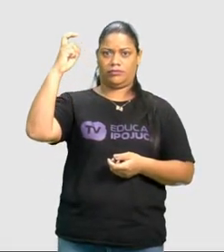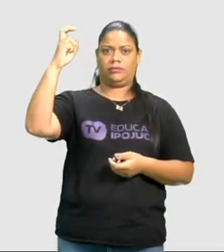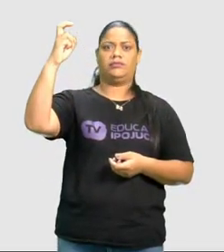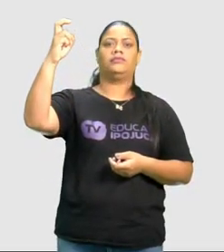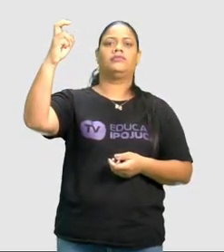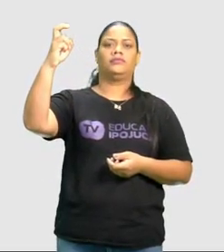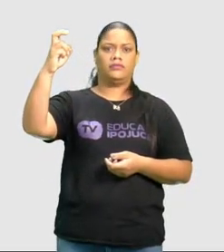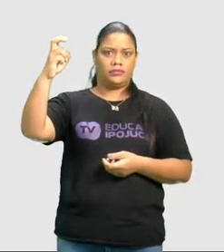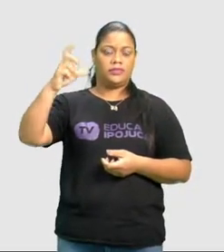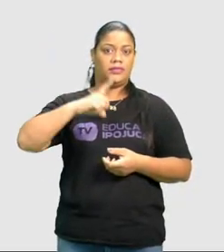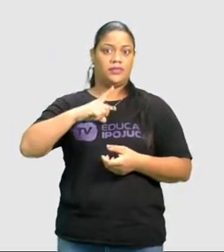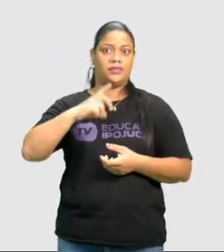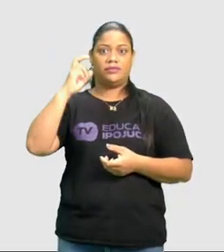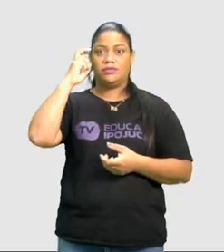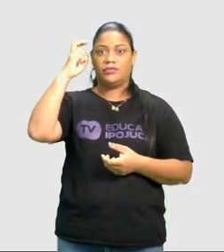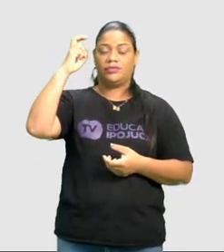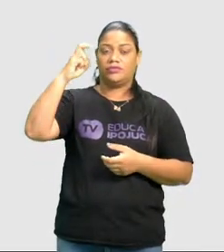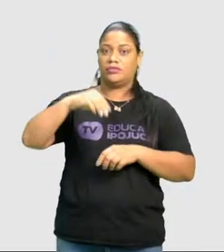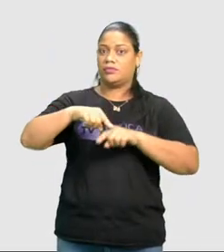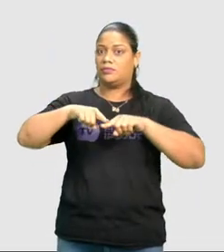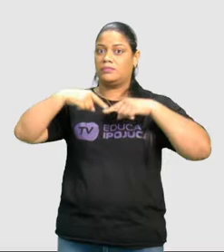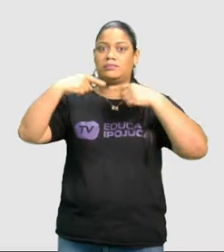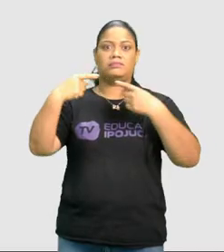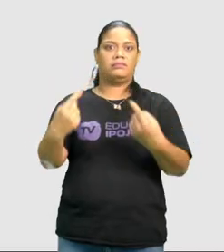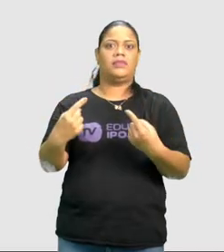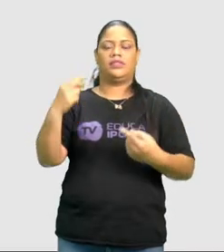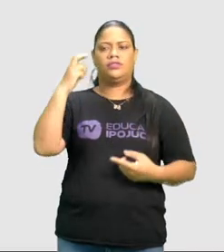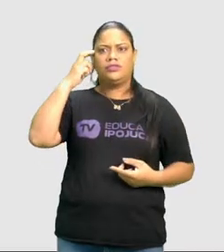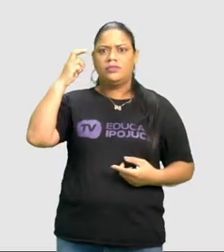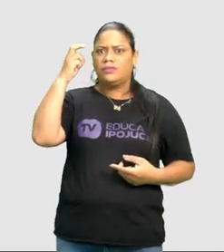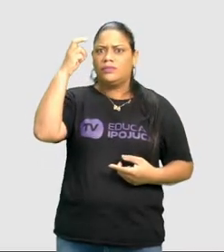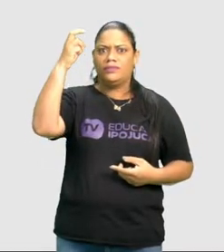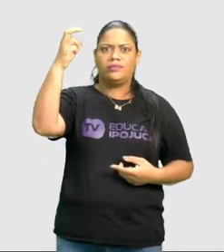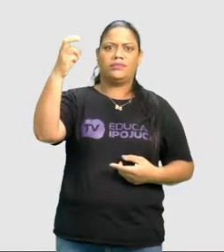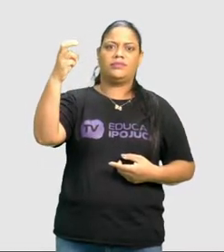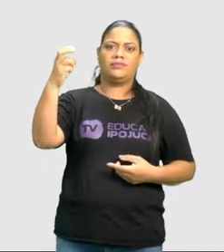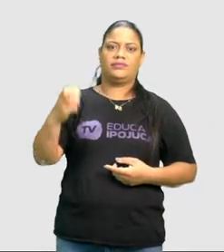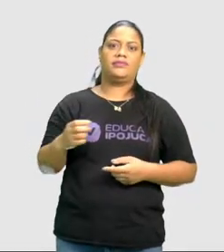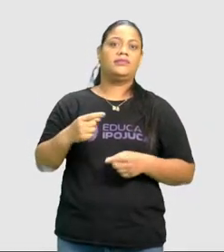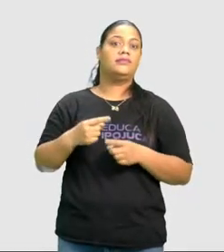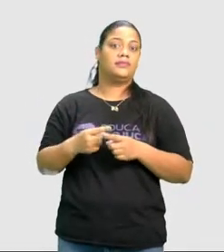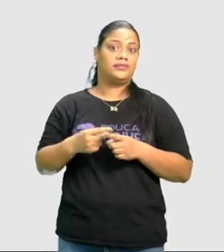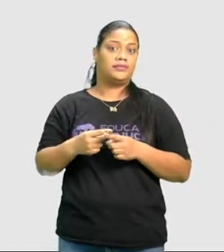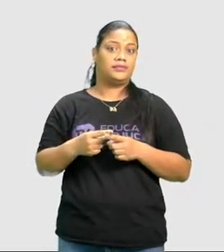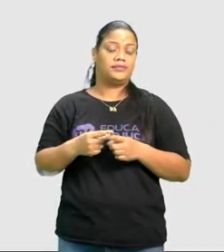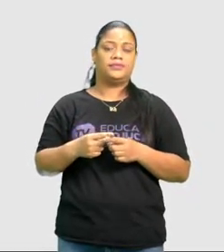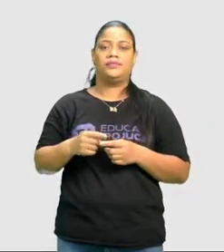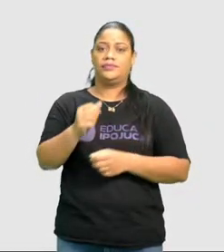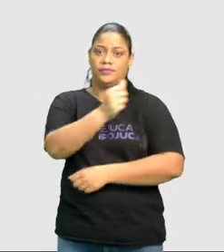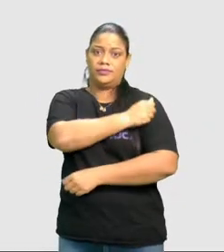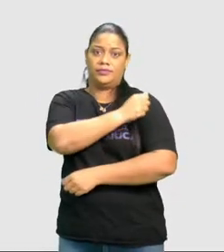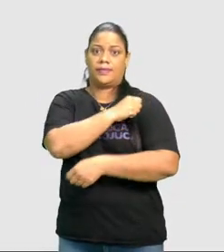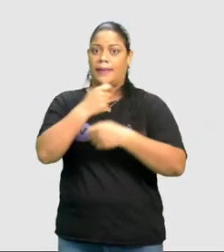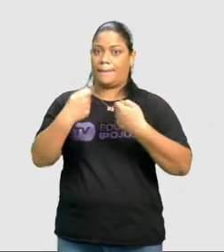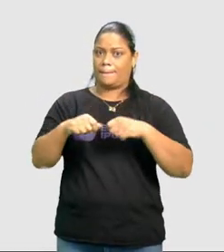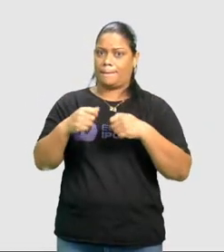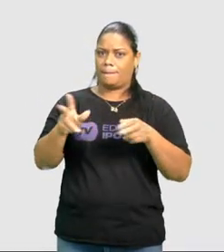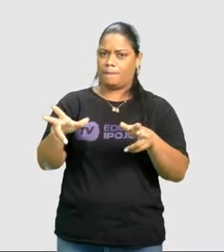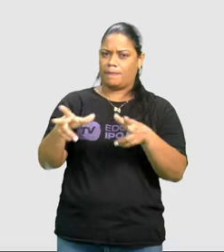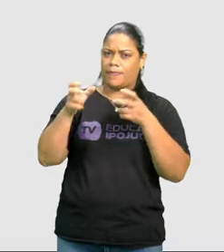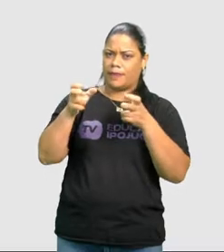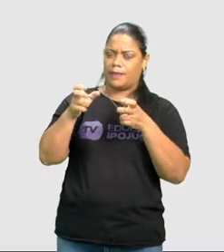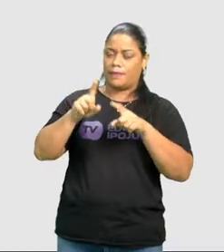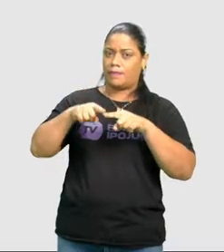alunos que têm QI de inteligência acima do comum. Portanto, esses alunos, eles precisam ter uma atenção